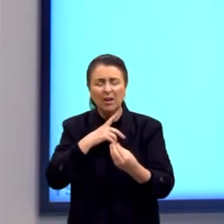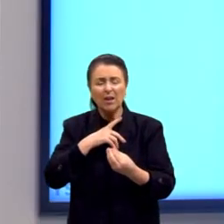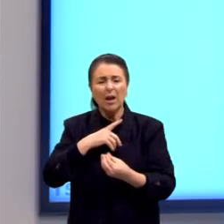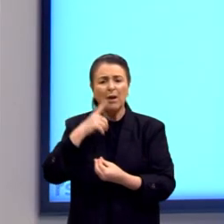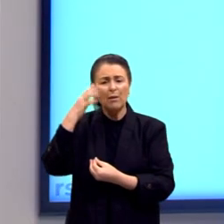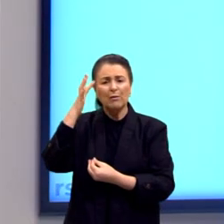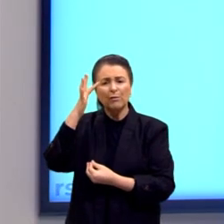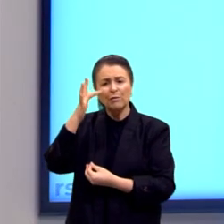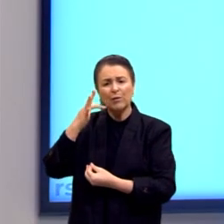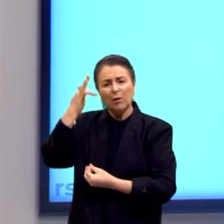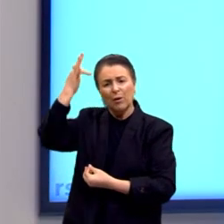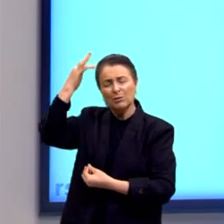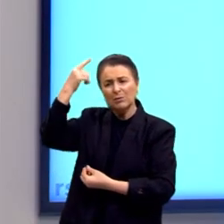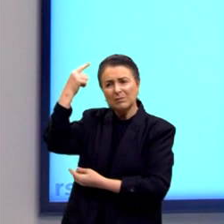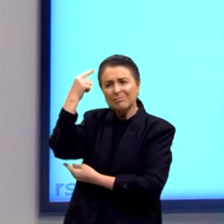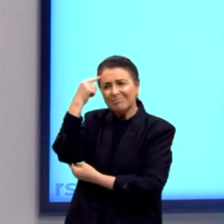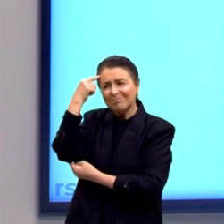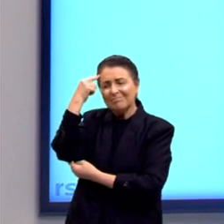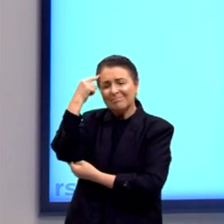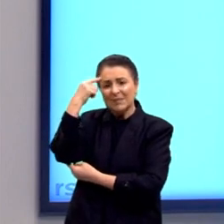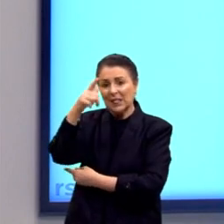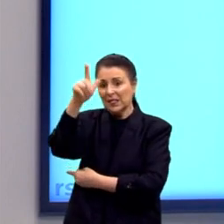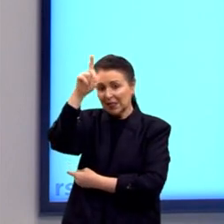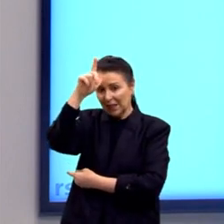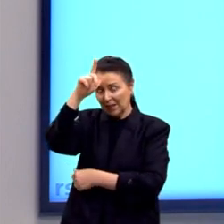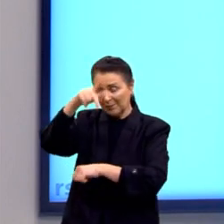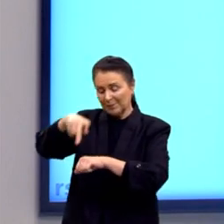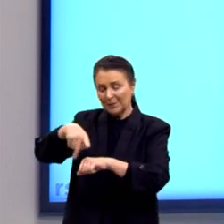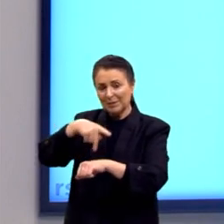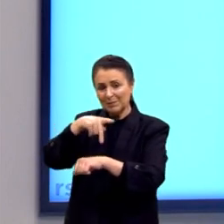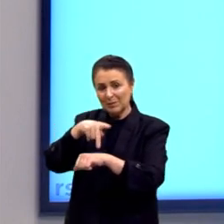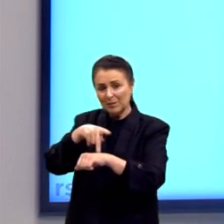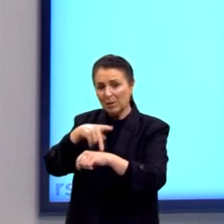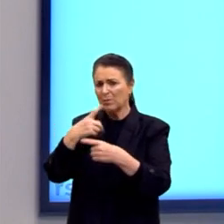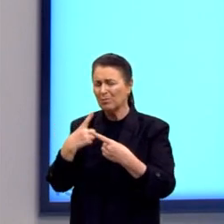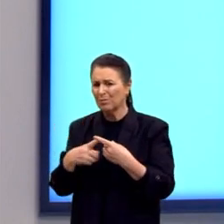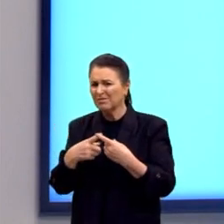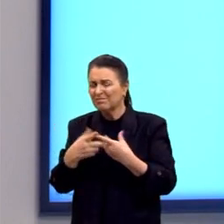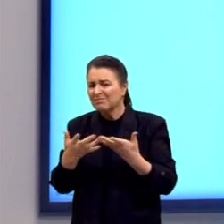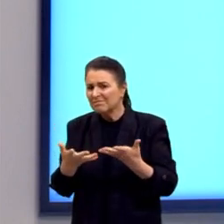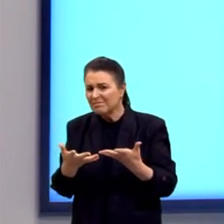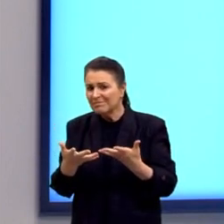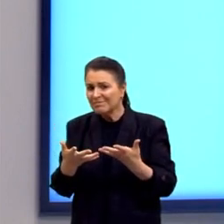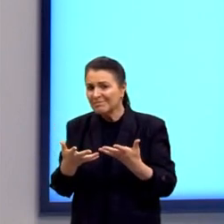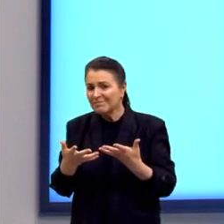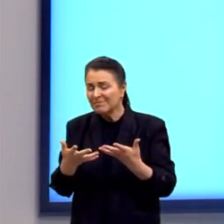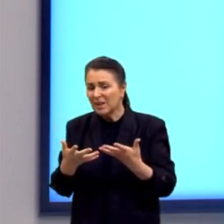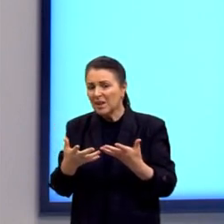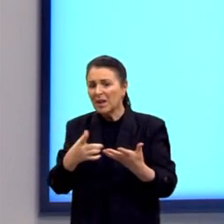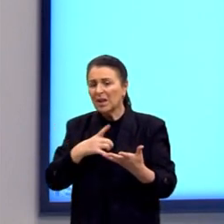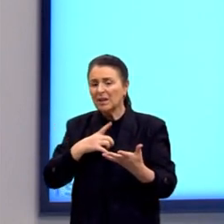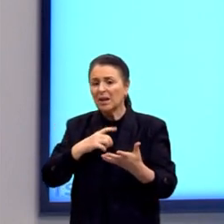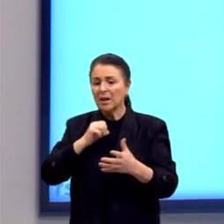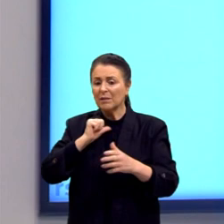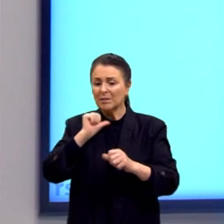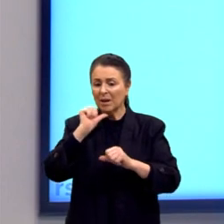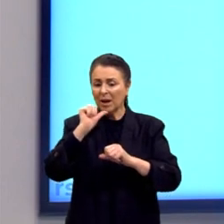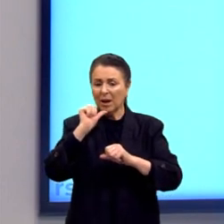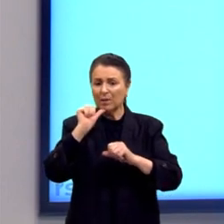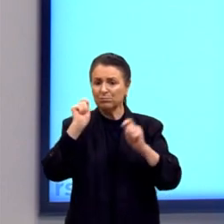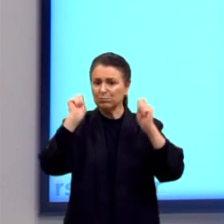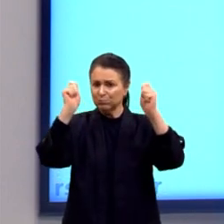aqui. E talvez isso tenha muito a ver com a reforma protestante.